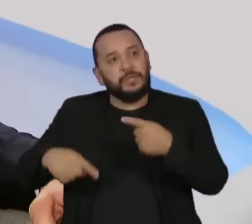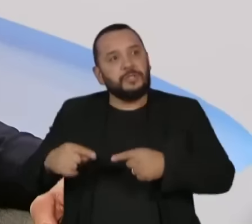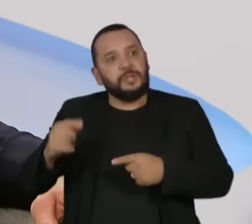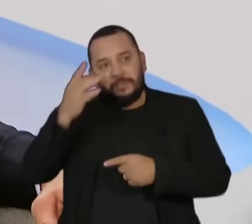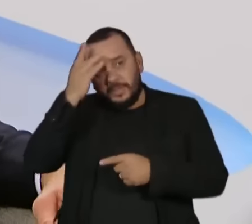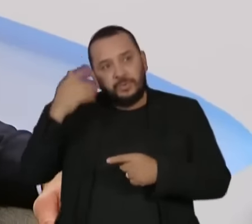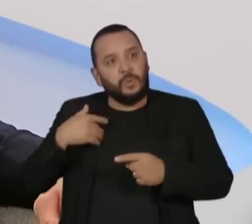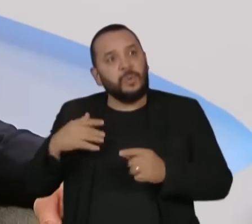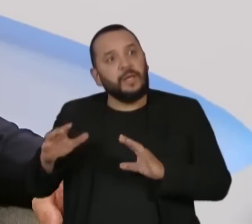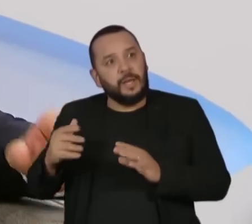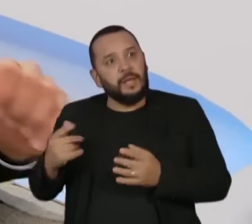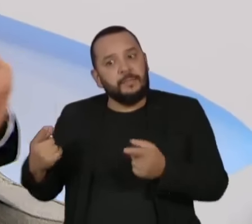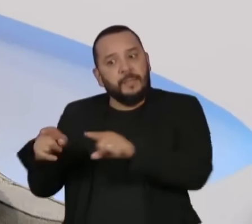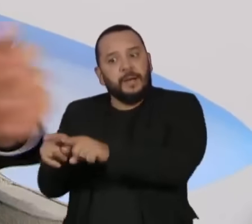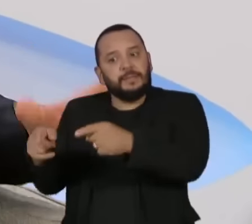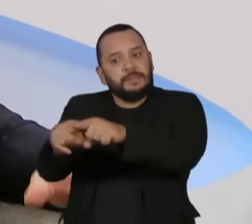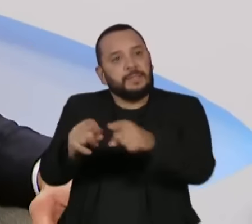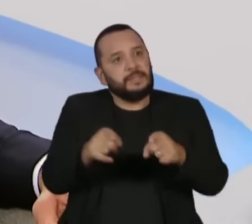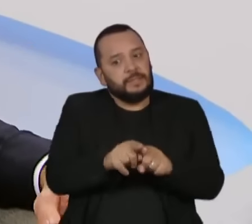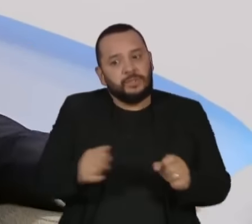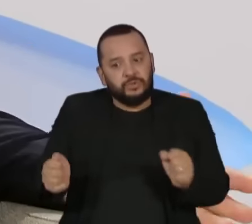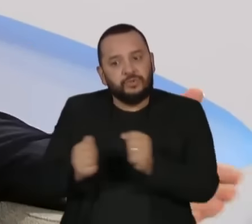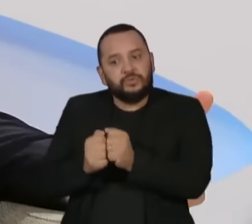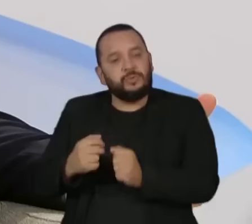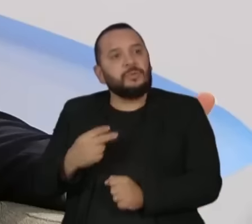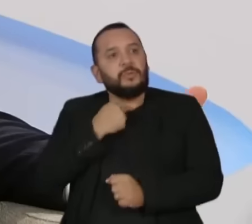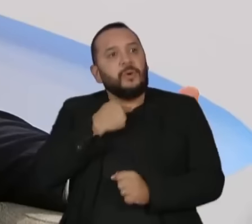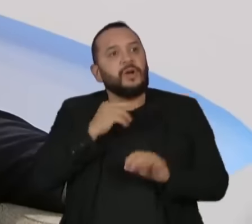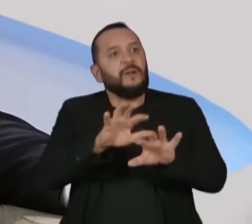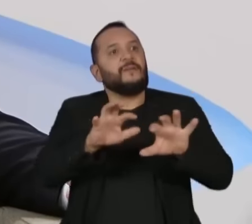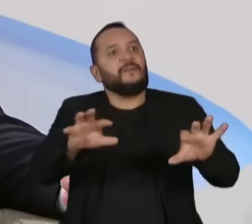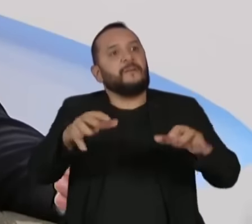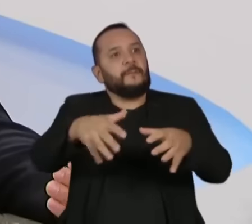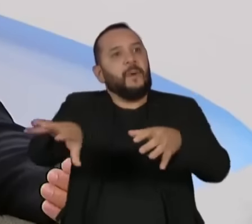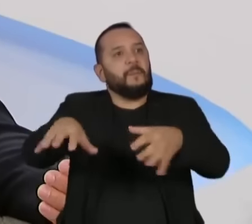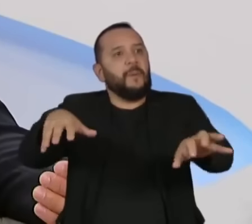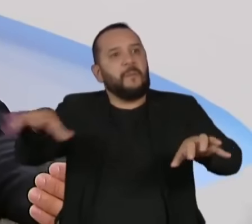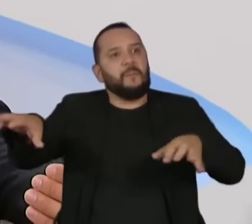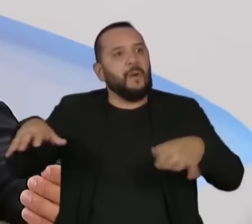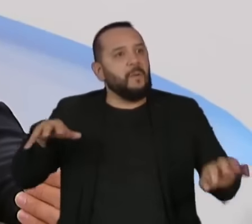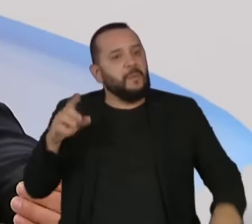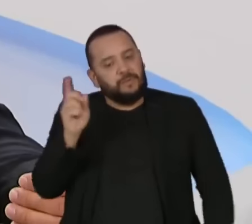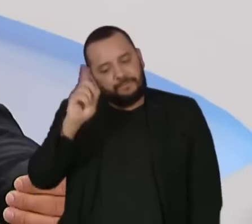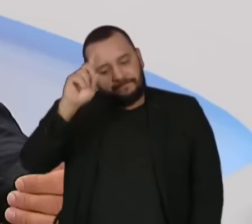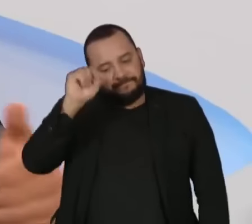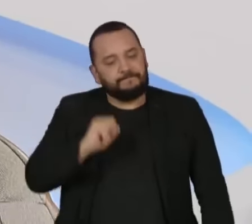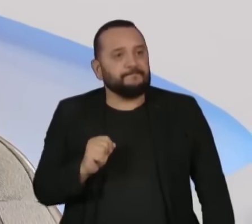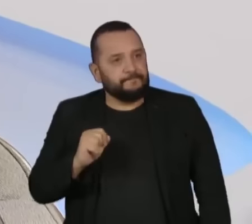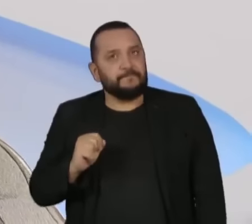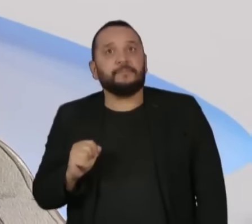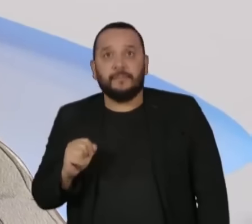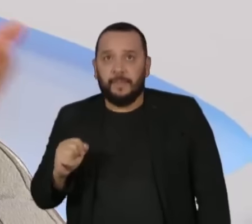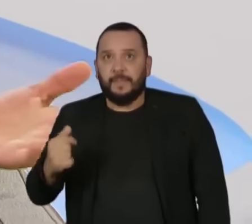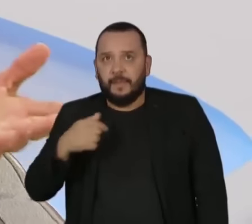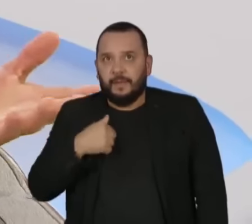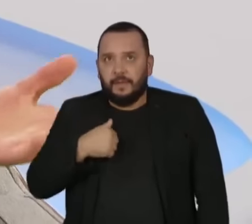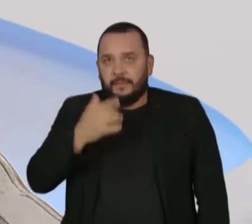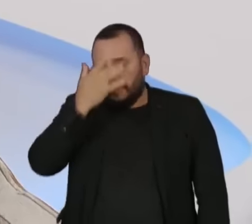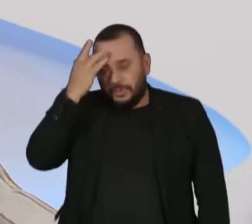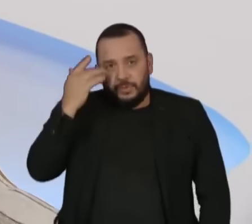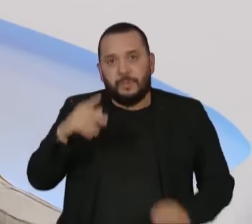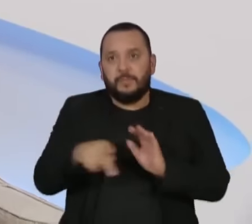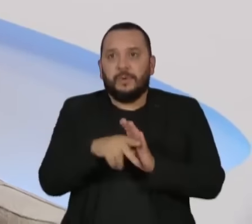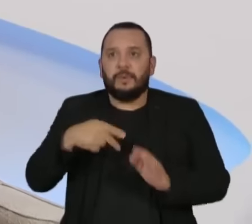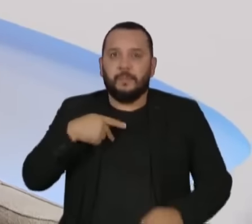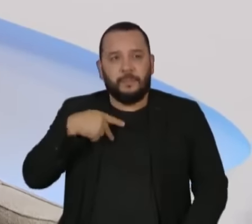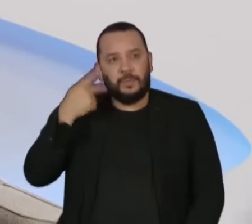não saio de casa para separar as pessoas. Eu não saio de casa para colocar pessoas da política, principalmente